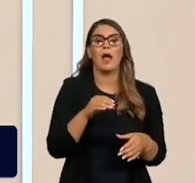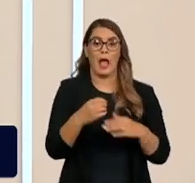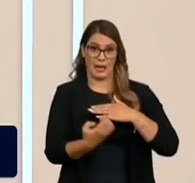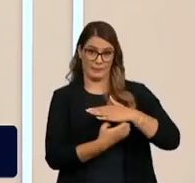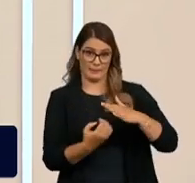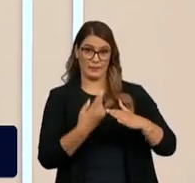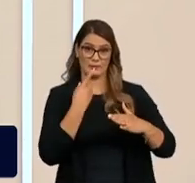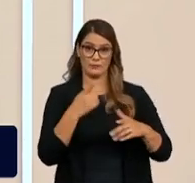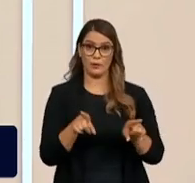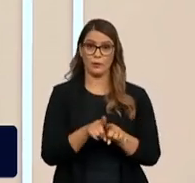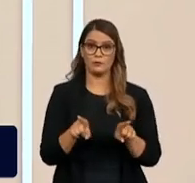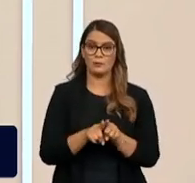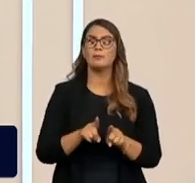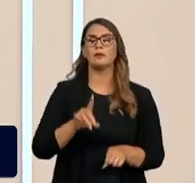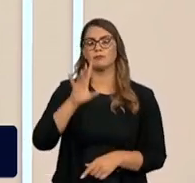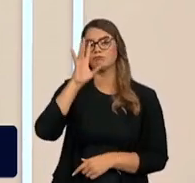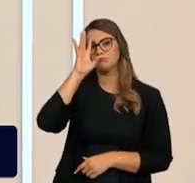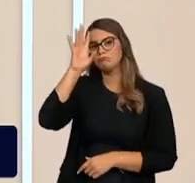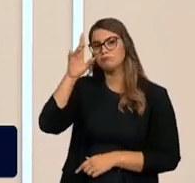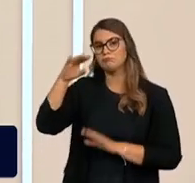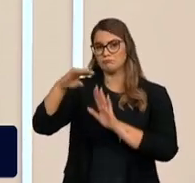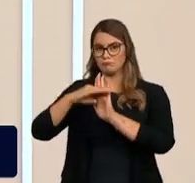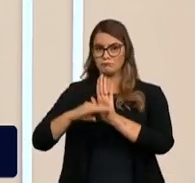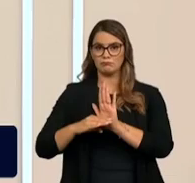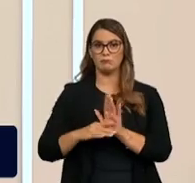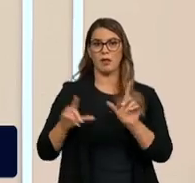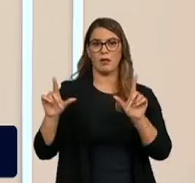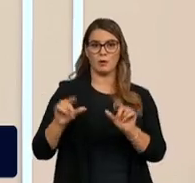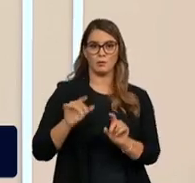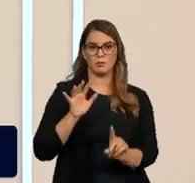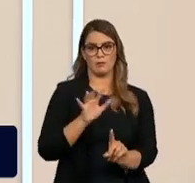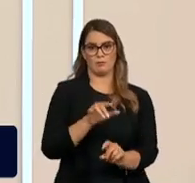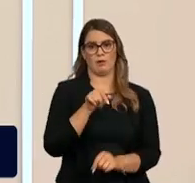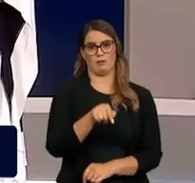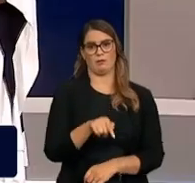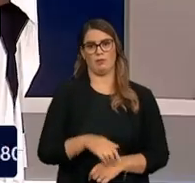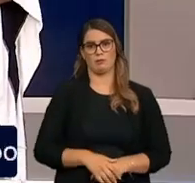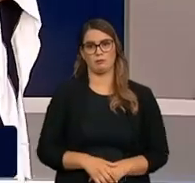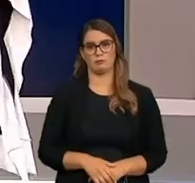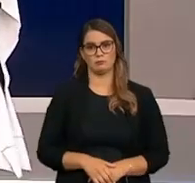disse ainda que está tomando todas as medidas para reduzir os impactos na região.